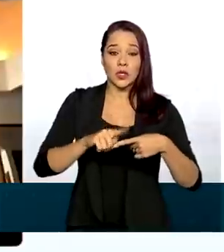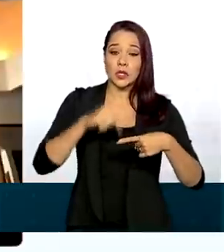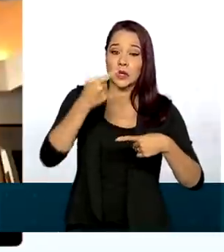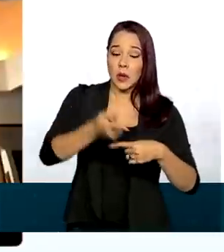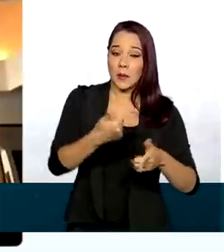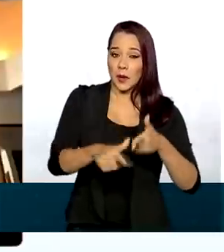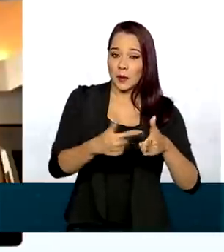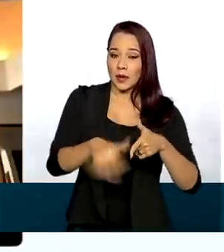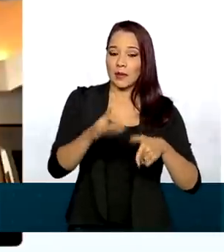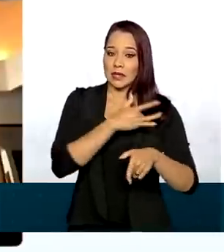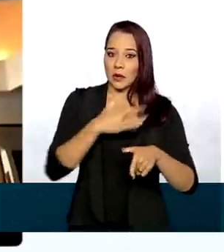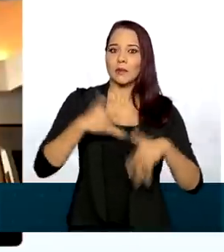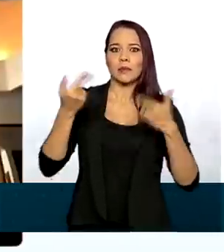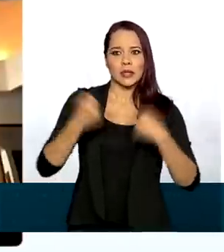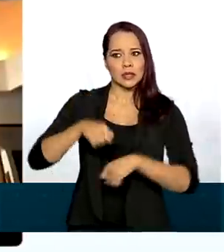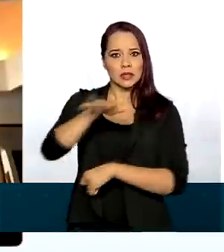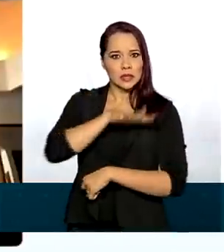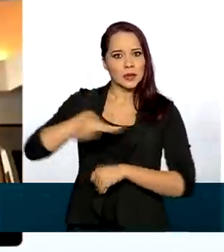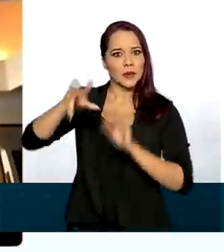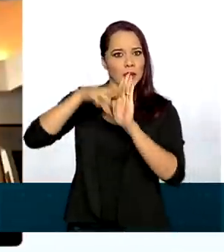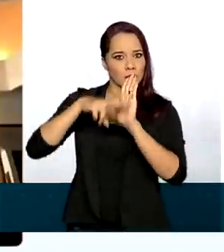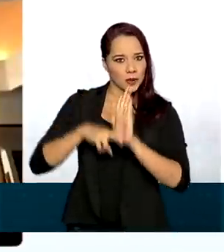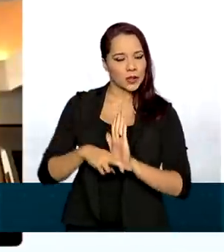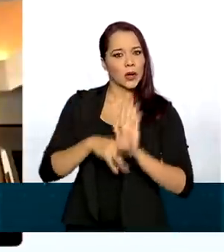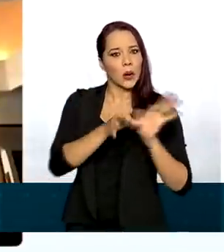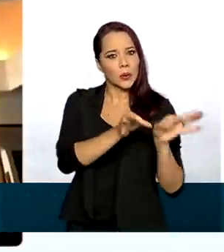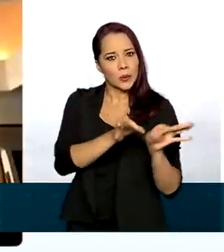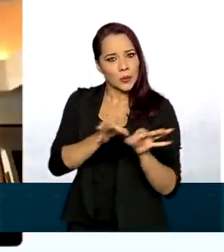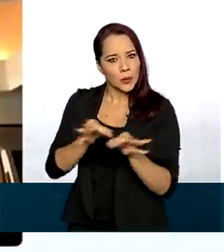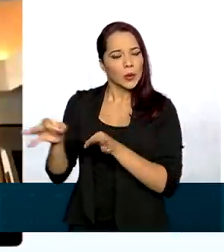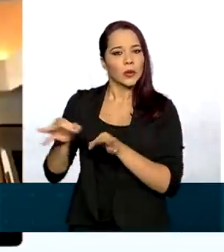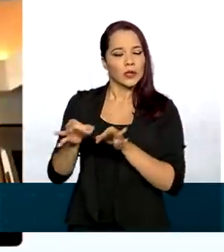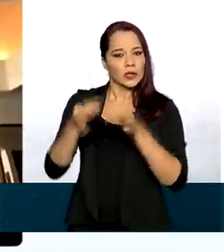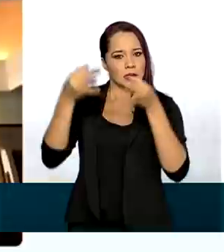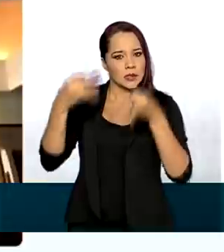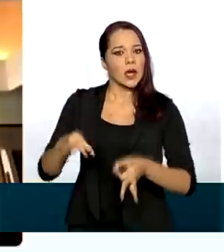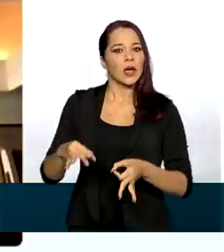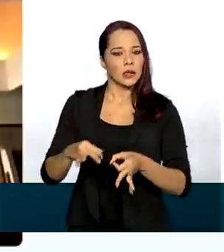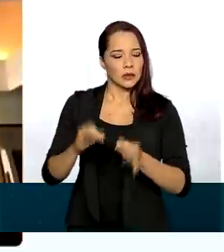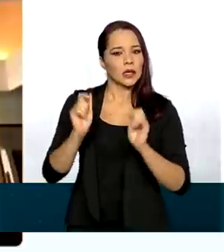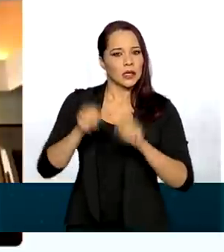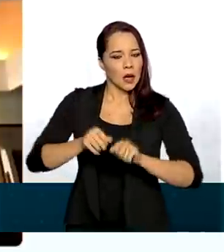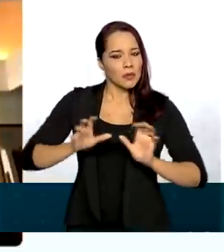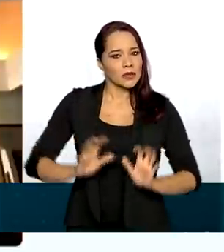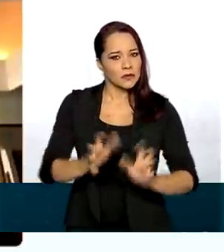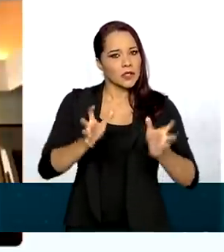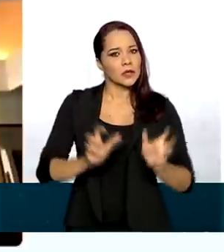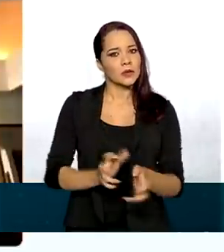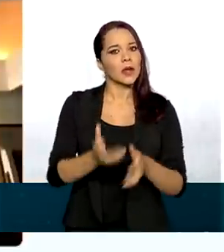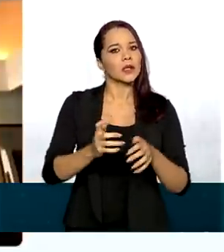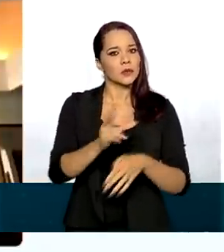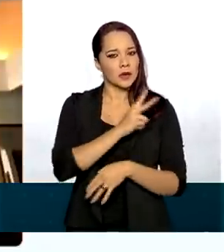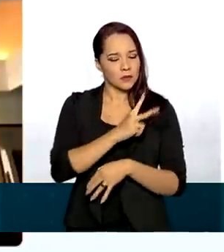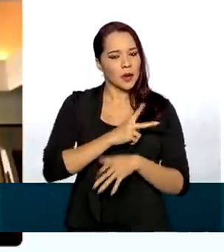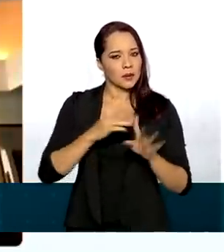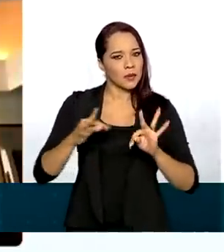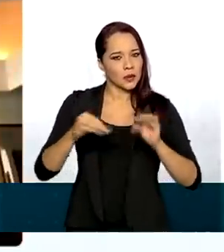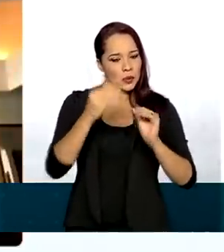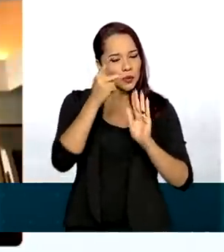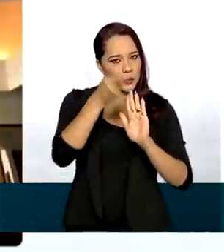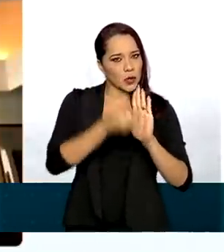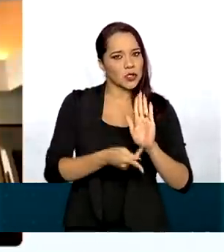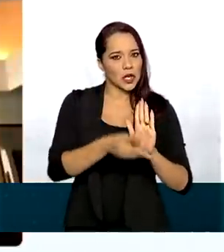vamos precisar muito desse ambiente regulatório ok, favorável para os investimentos privados para conseguir colocar todos esses